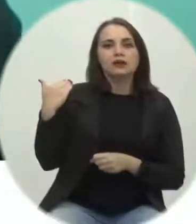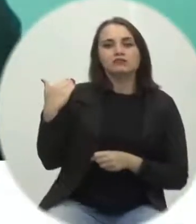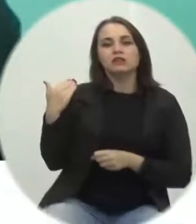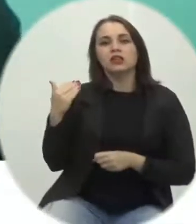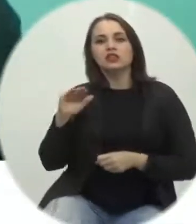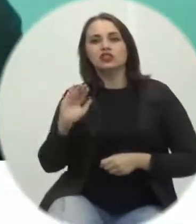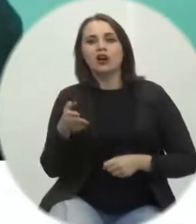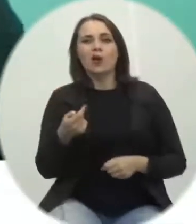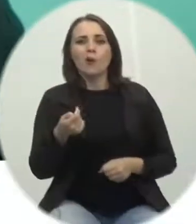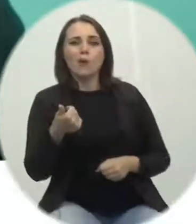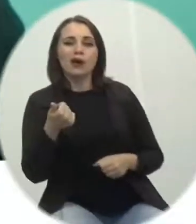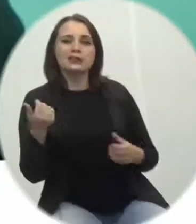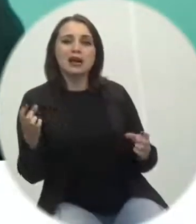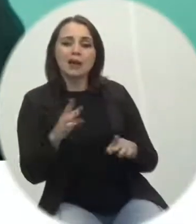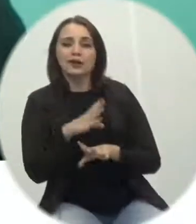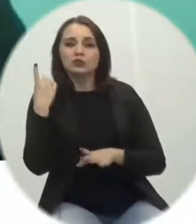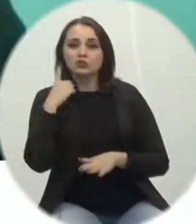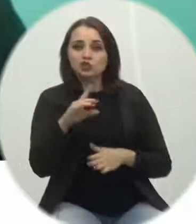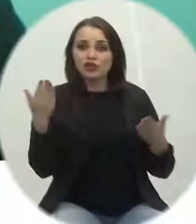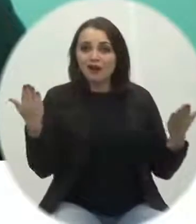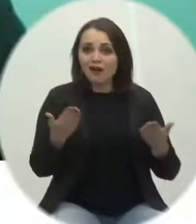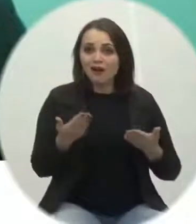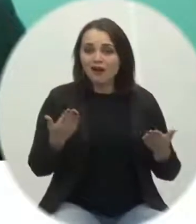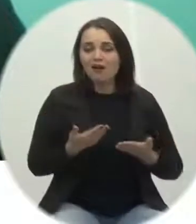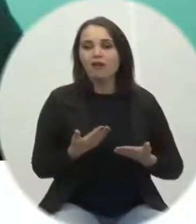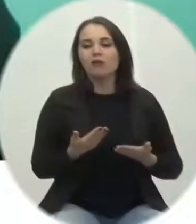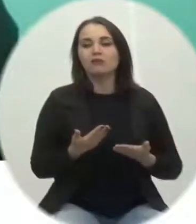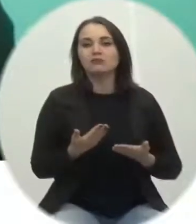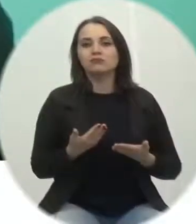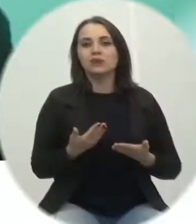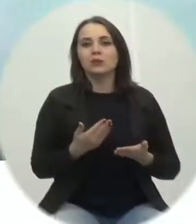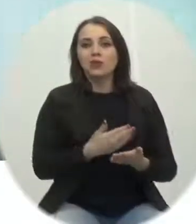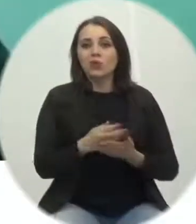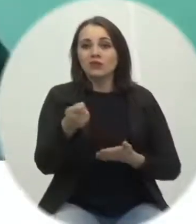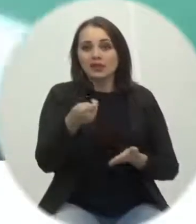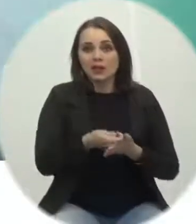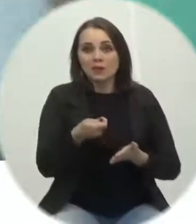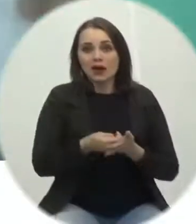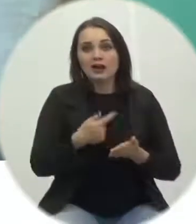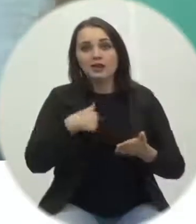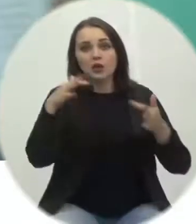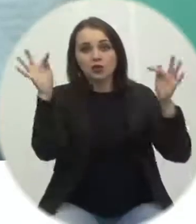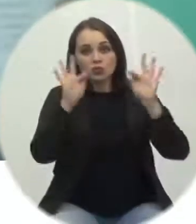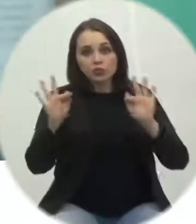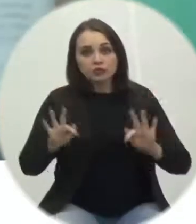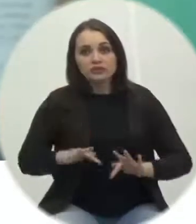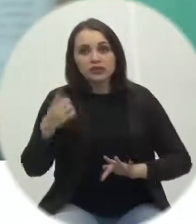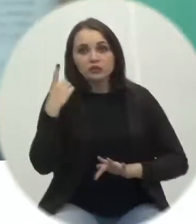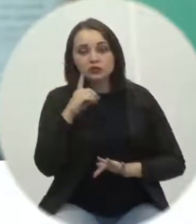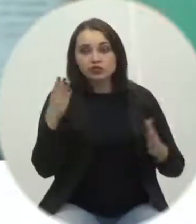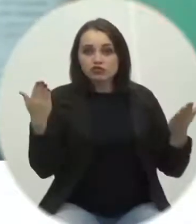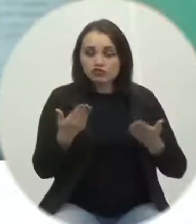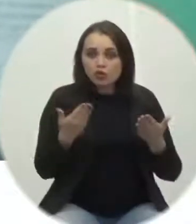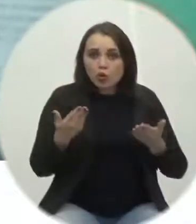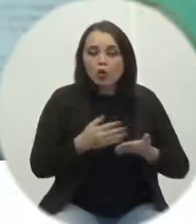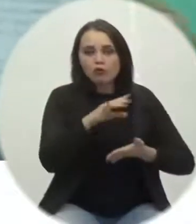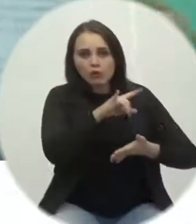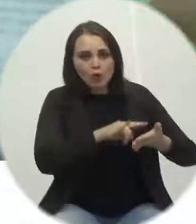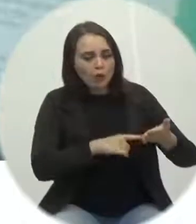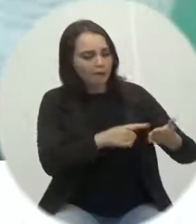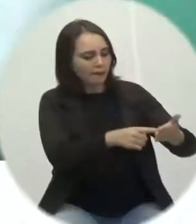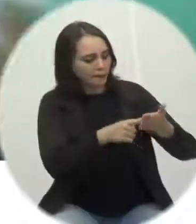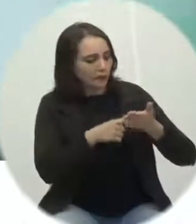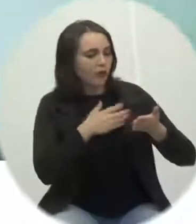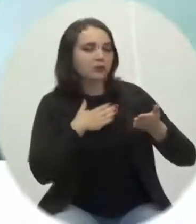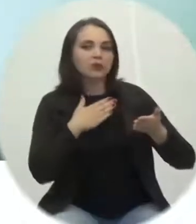a vencer agora a carência para início de pagamento e fiquei muito feliz quando no dia de hoje eu recebi uma notícia